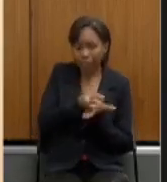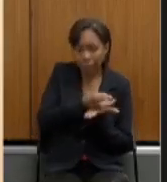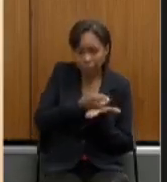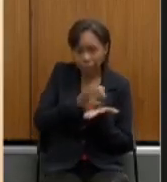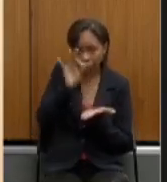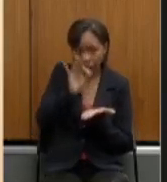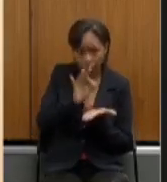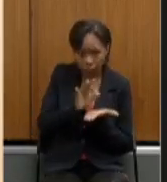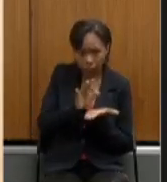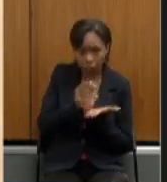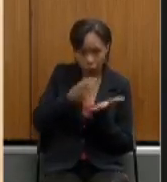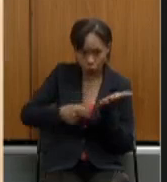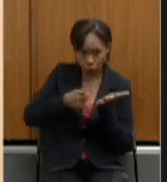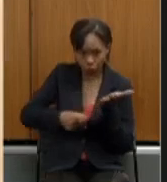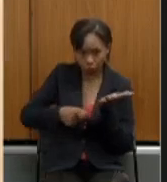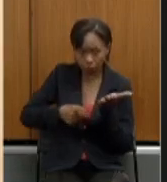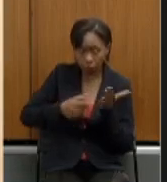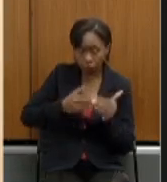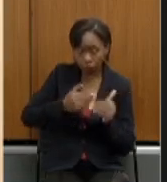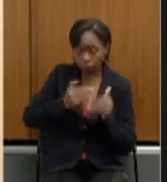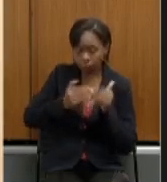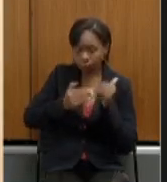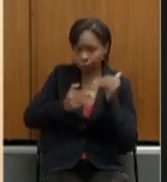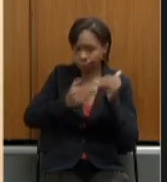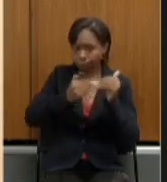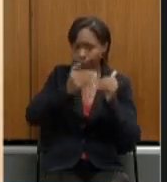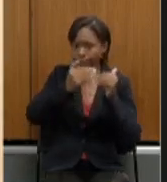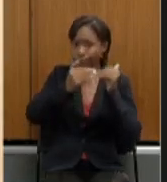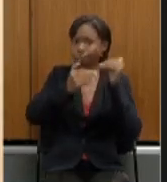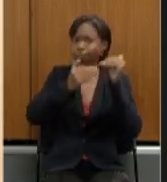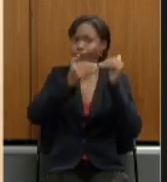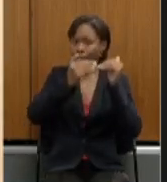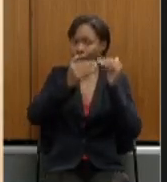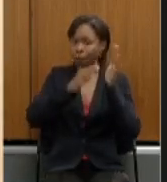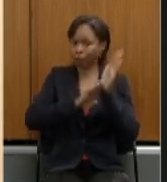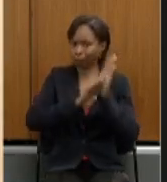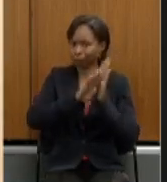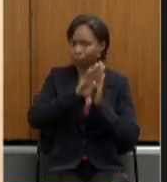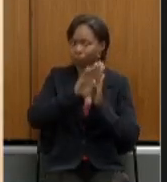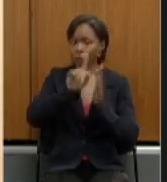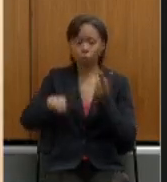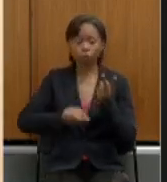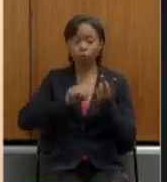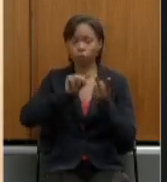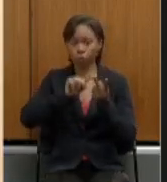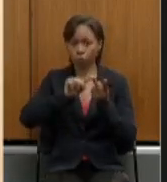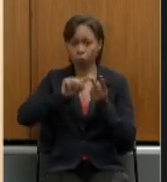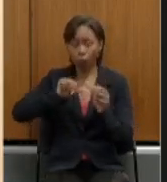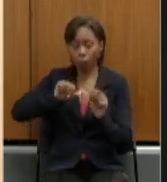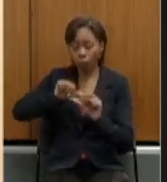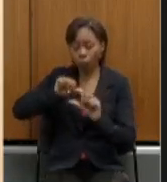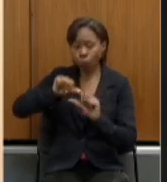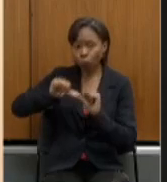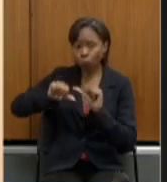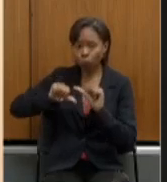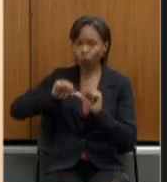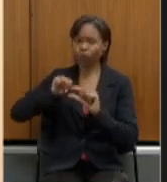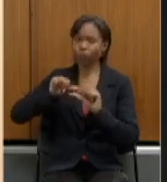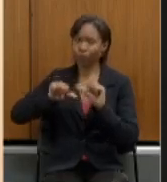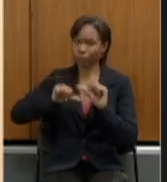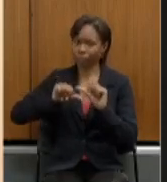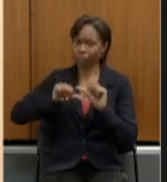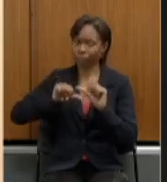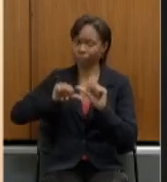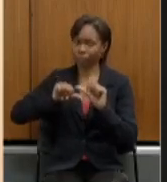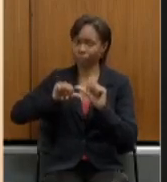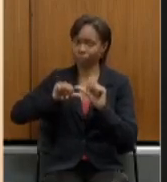e o segundo ponto é o das alíquotas poderem ter uma incidência